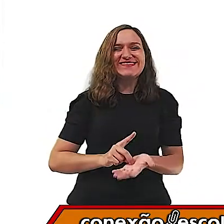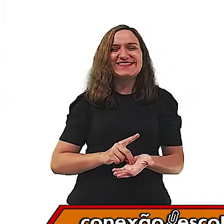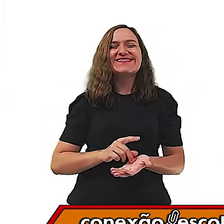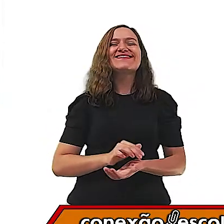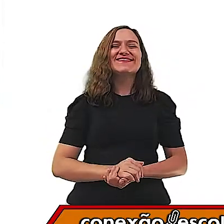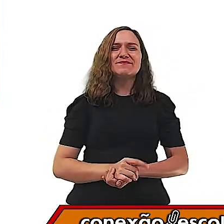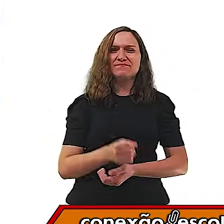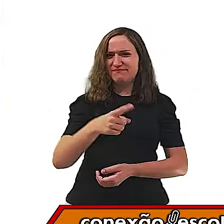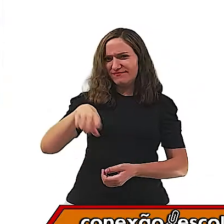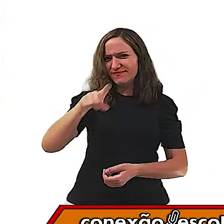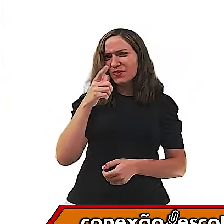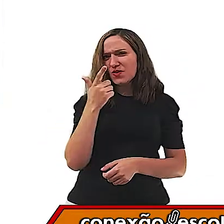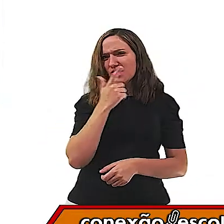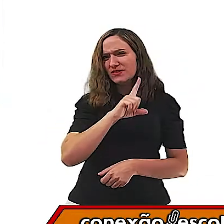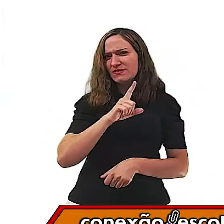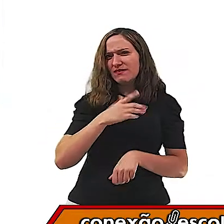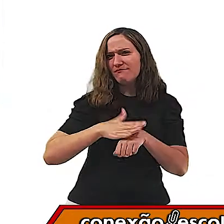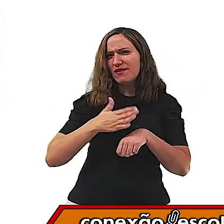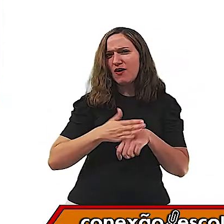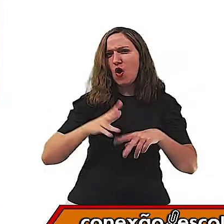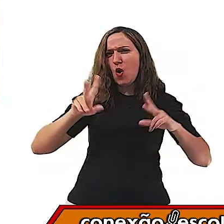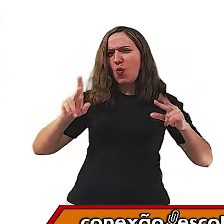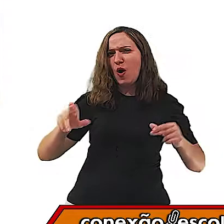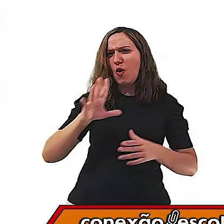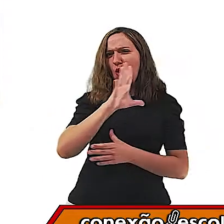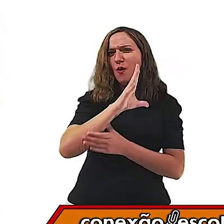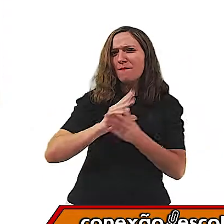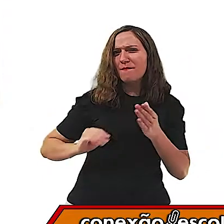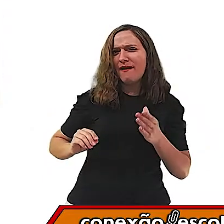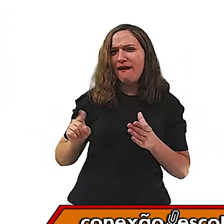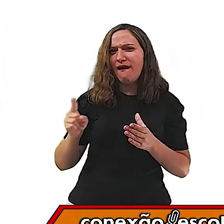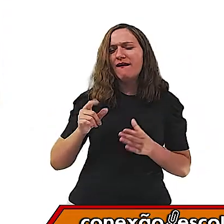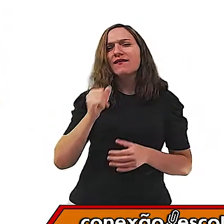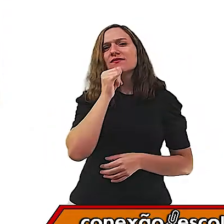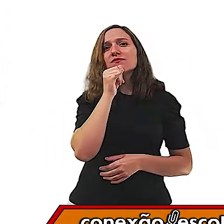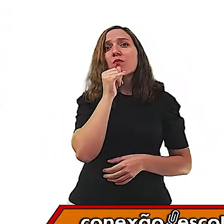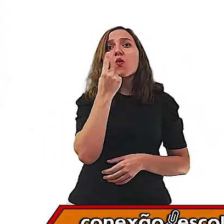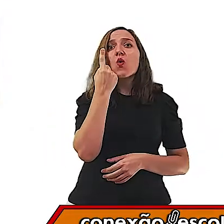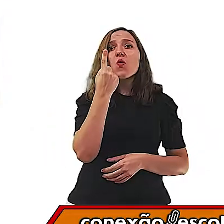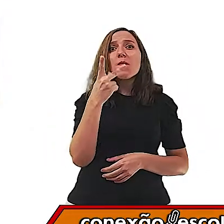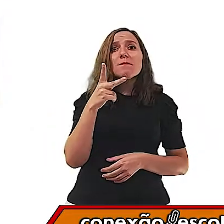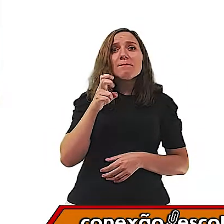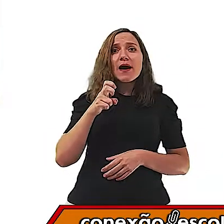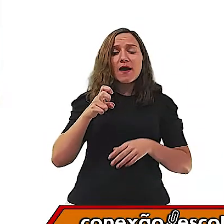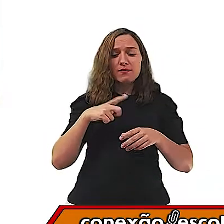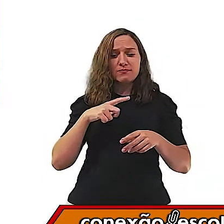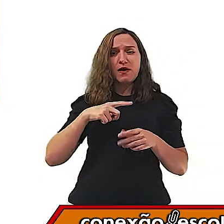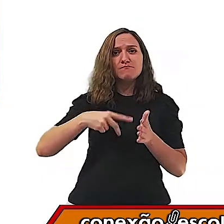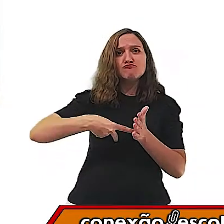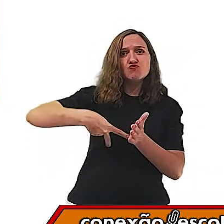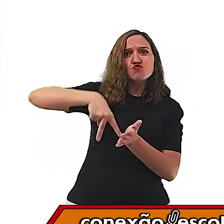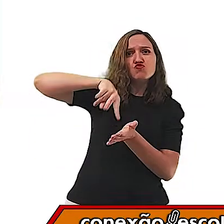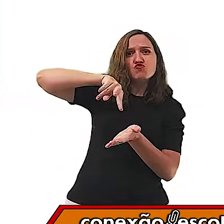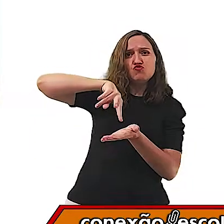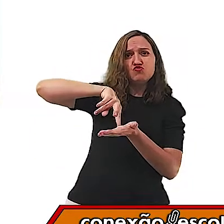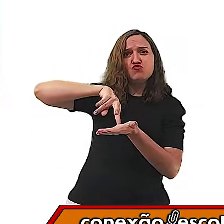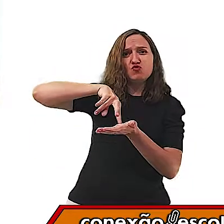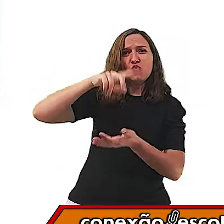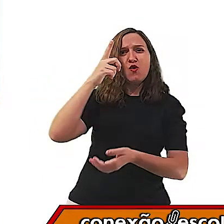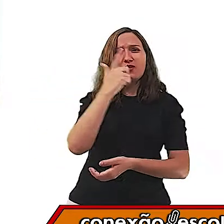Você consegue fazer esse movimento? Ficar com um pezinho só e, assim, na